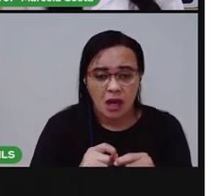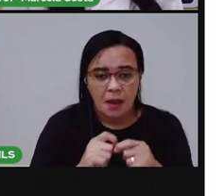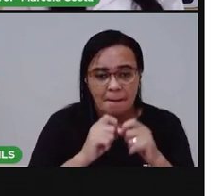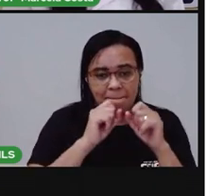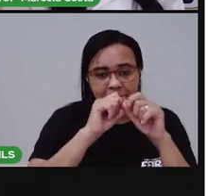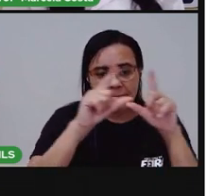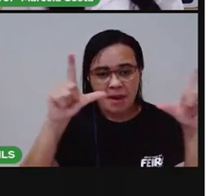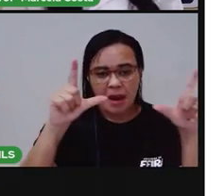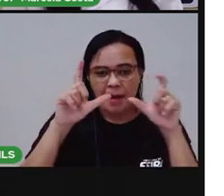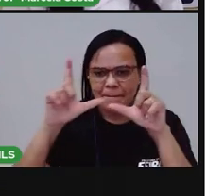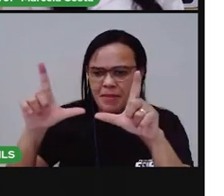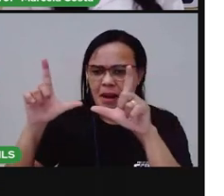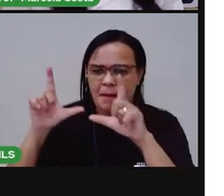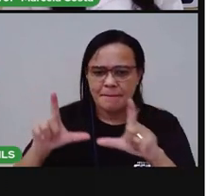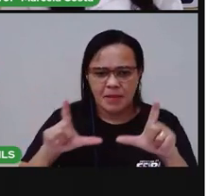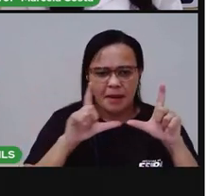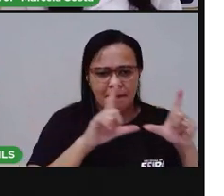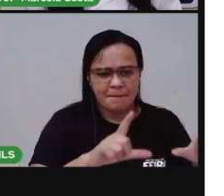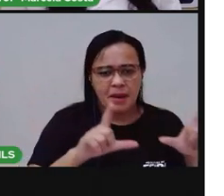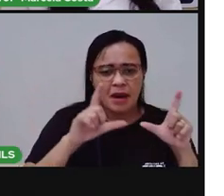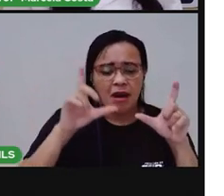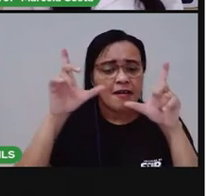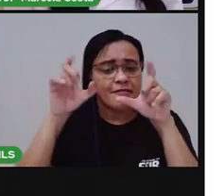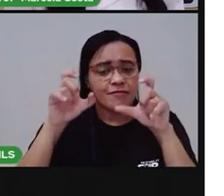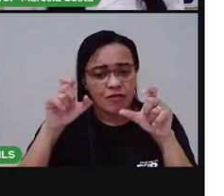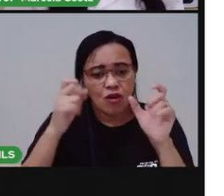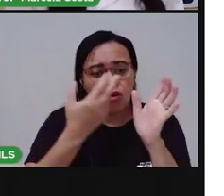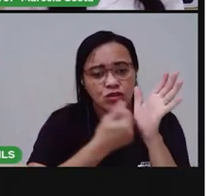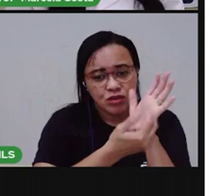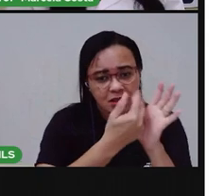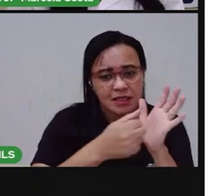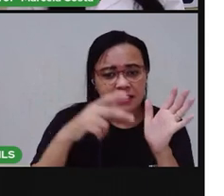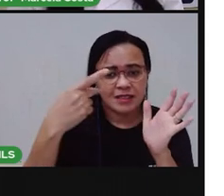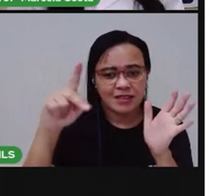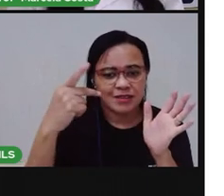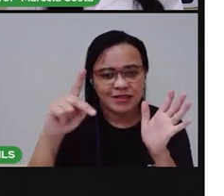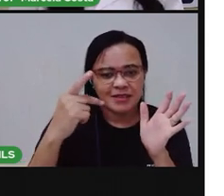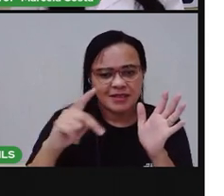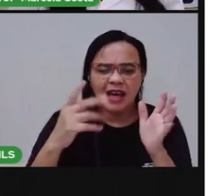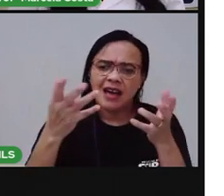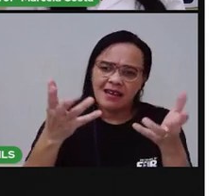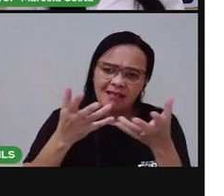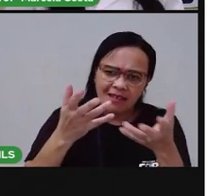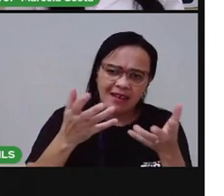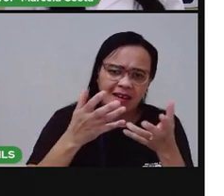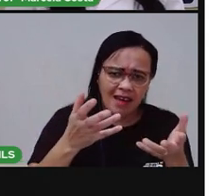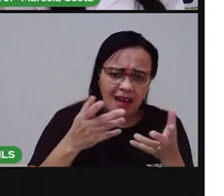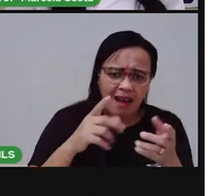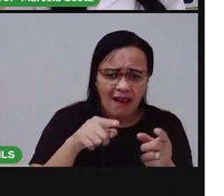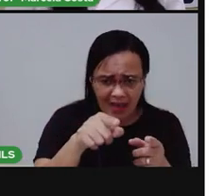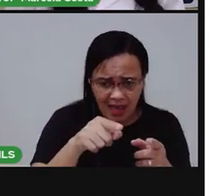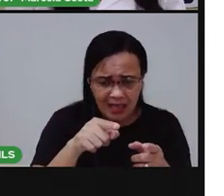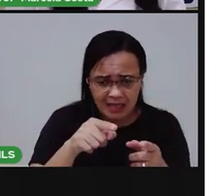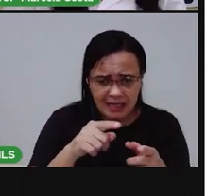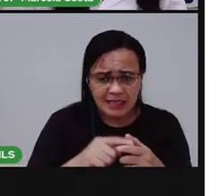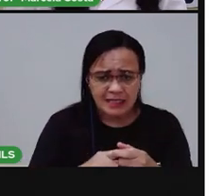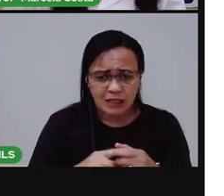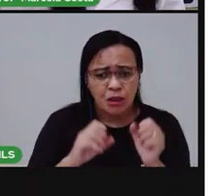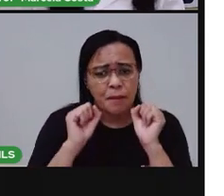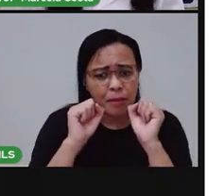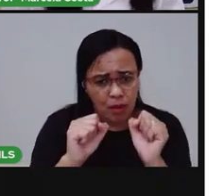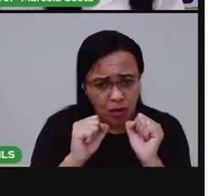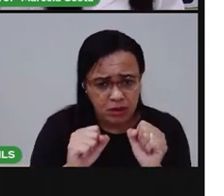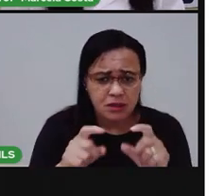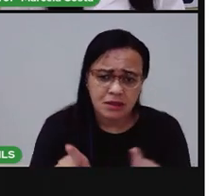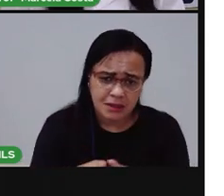perguntando para alguns vizinhos, alguns familiares, se eles gostariam de adotar um animal. Ou também